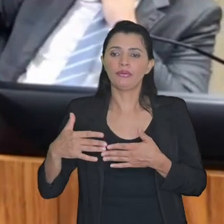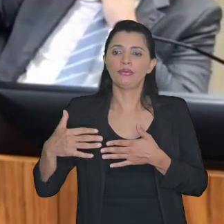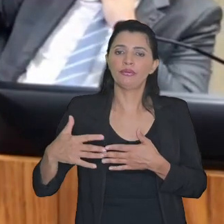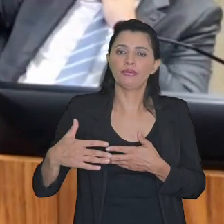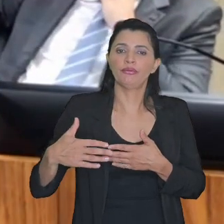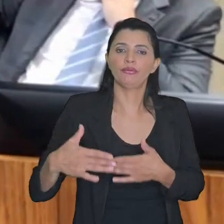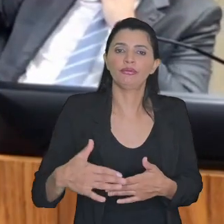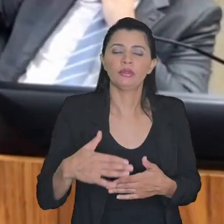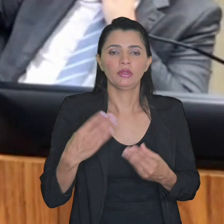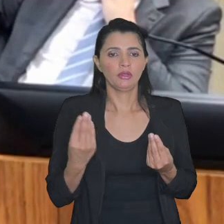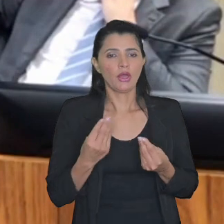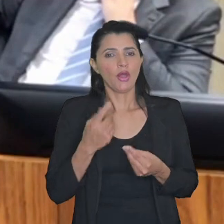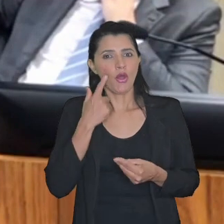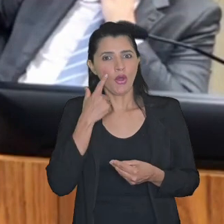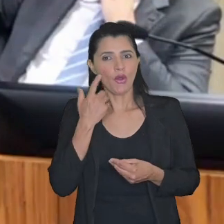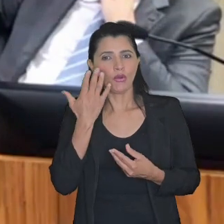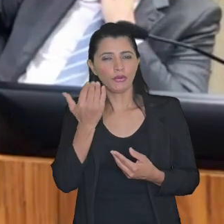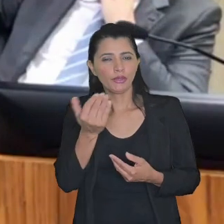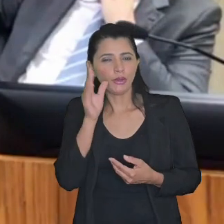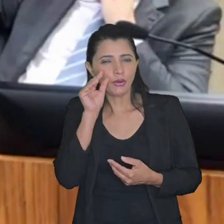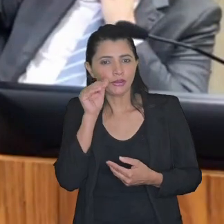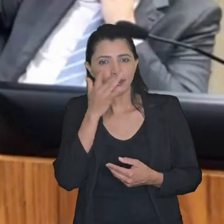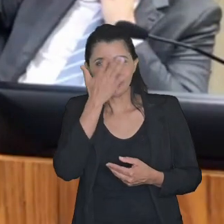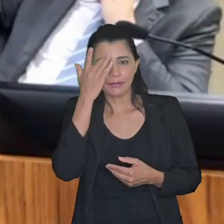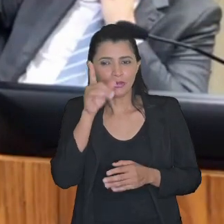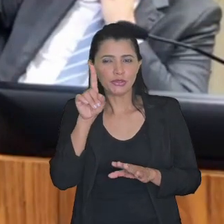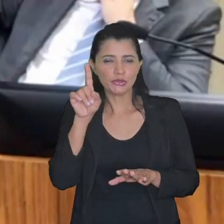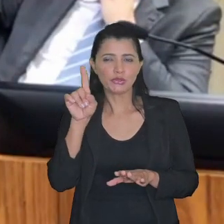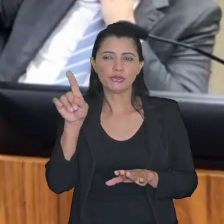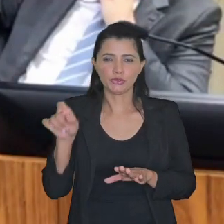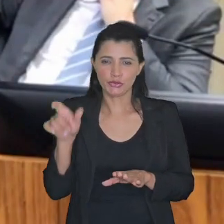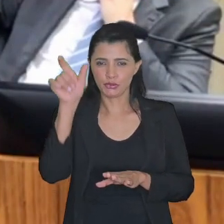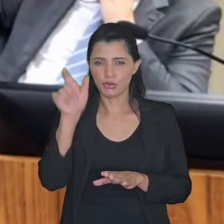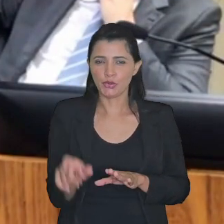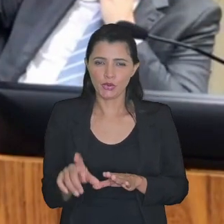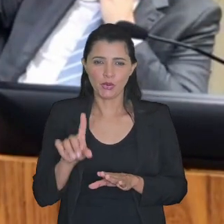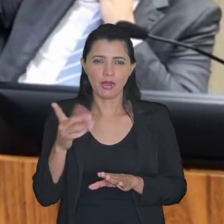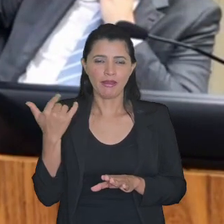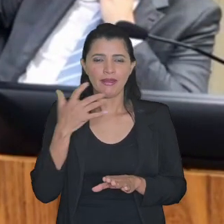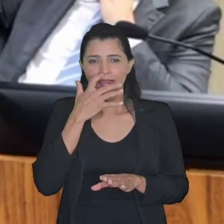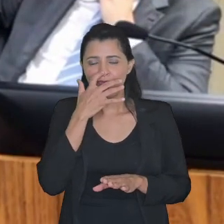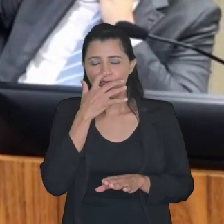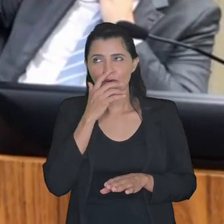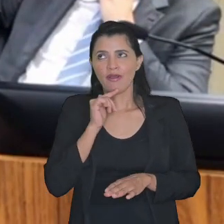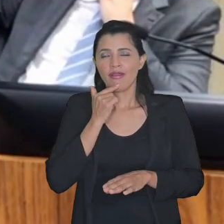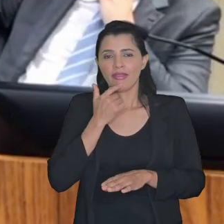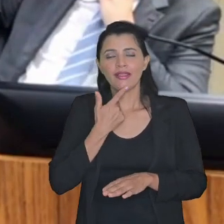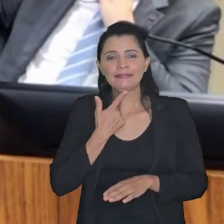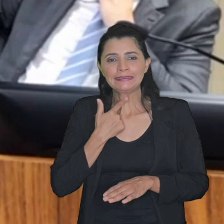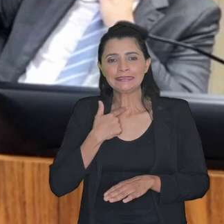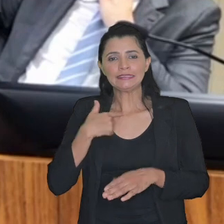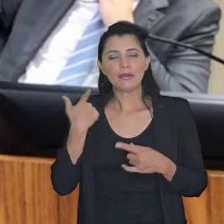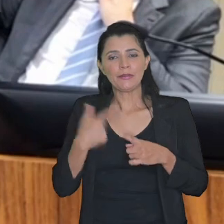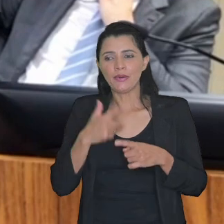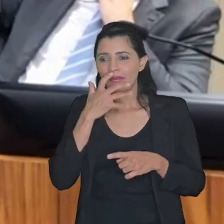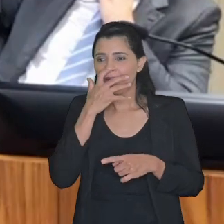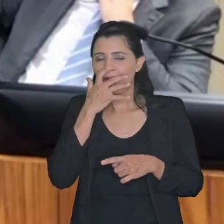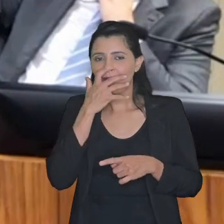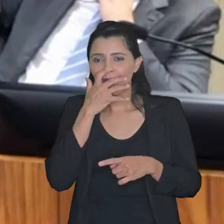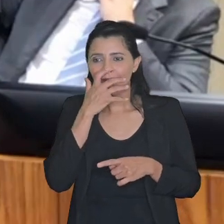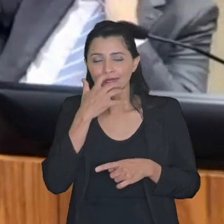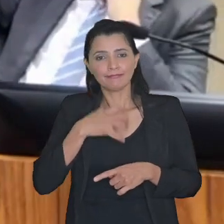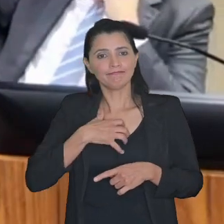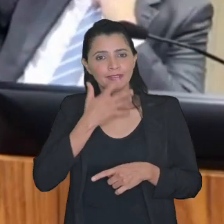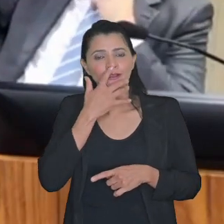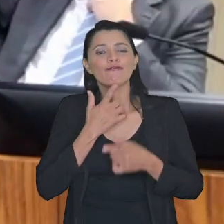vejam que coisa curiosa alguém em dia eu efetivamente fico com vontade de rir porque eu acho que é risível